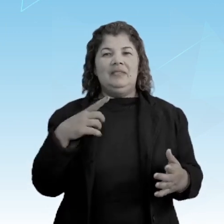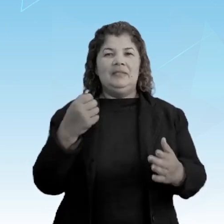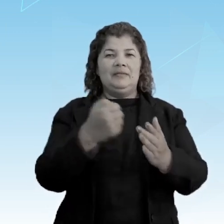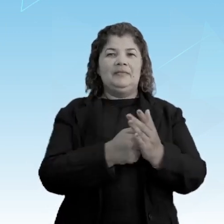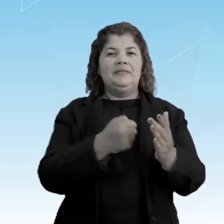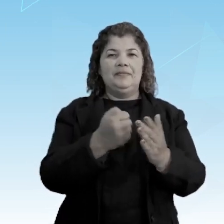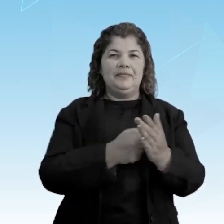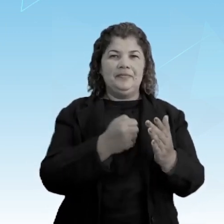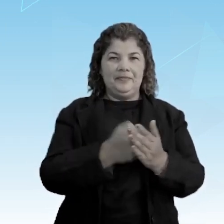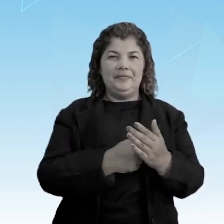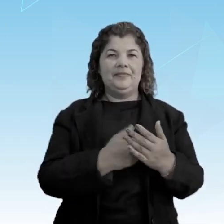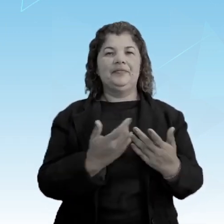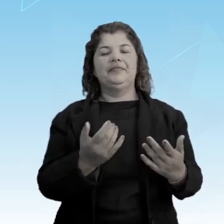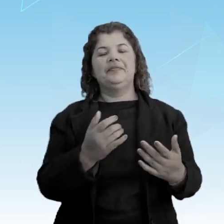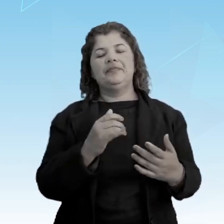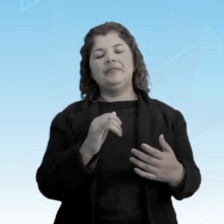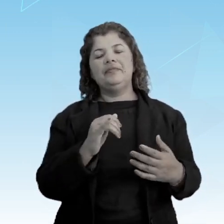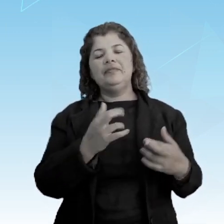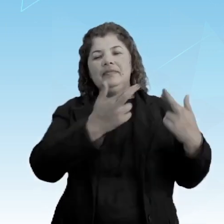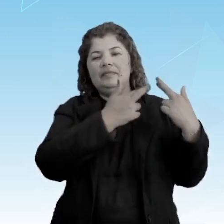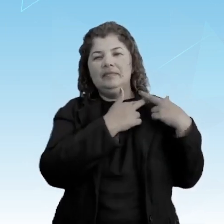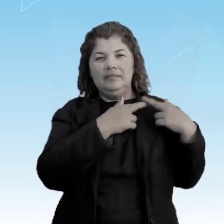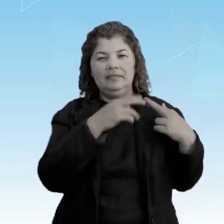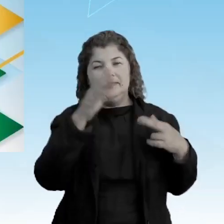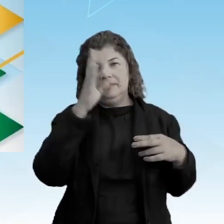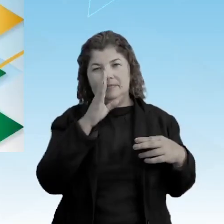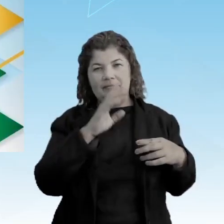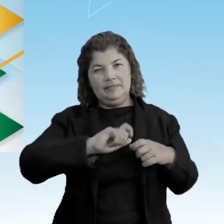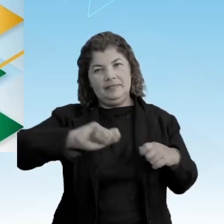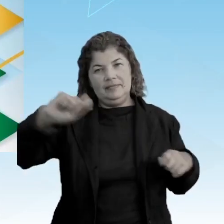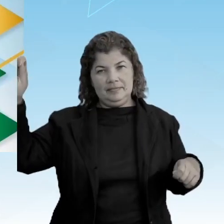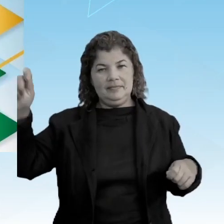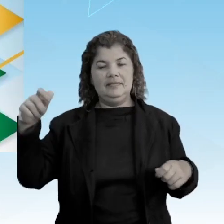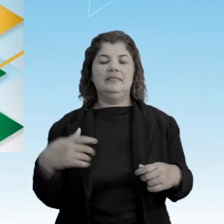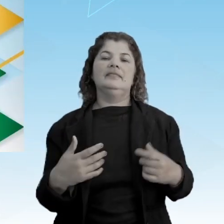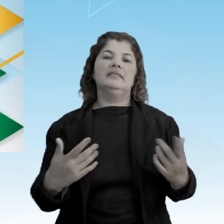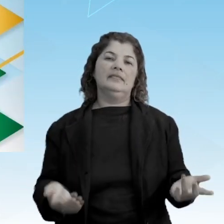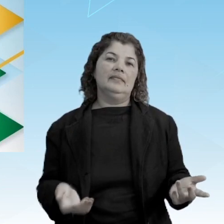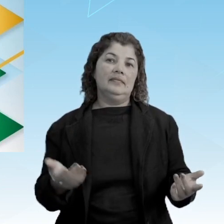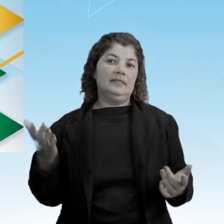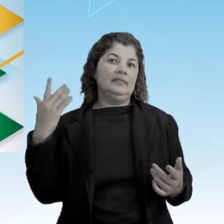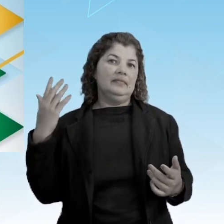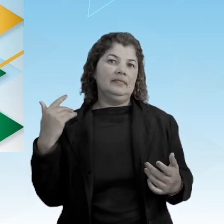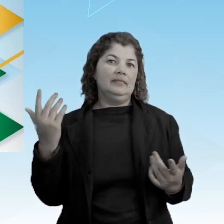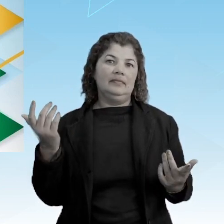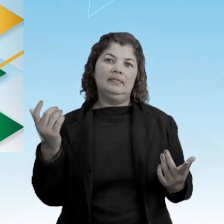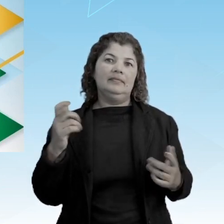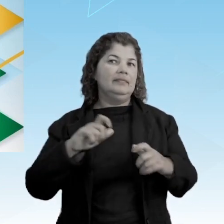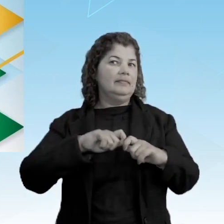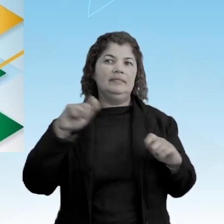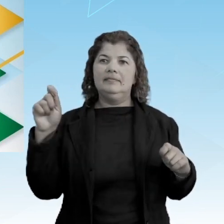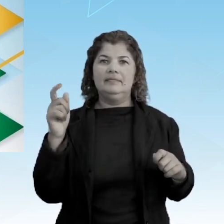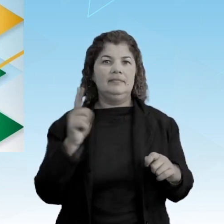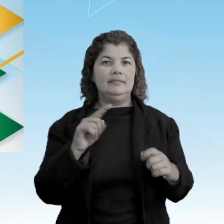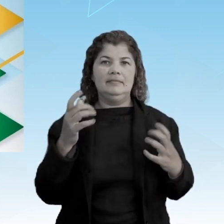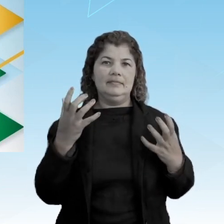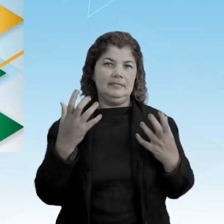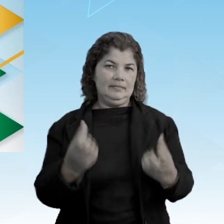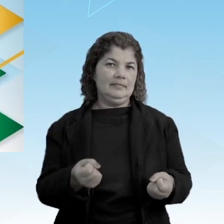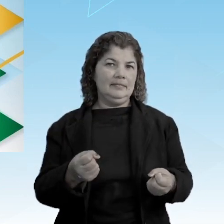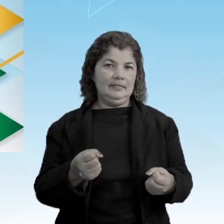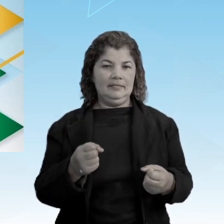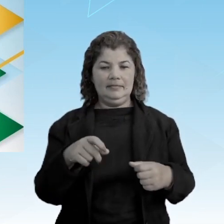as lutas pela independência. Então, na época, a independência não foi aceita num país todo.